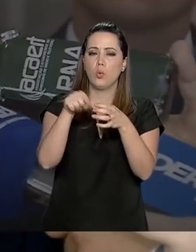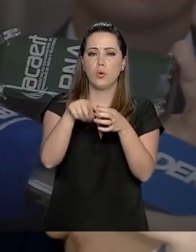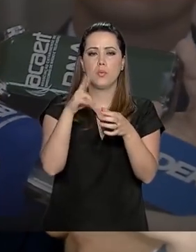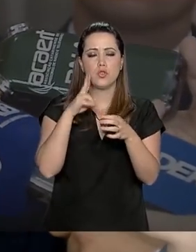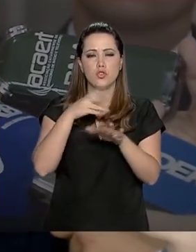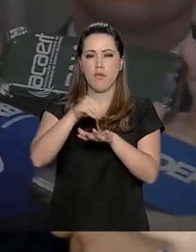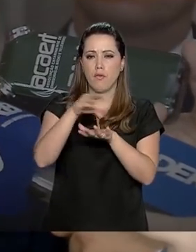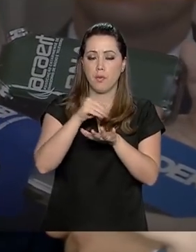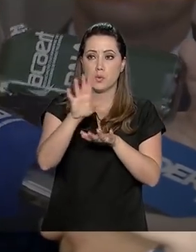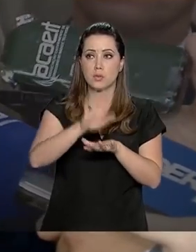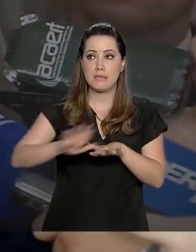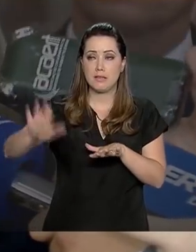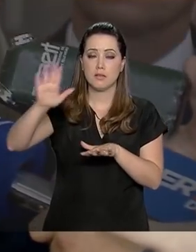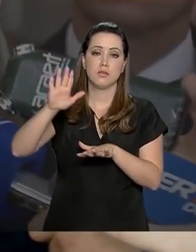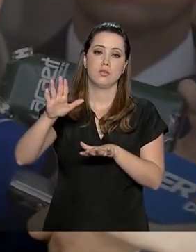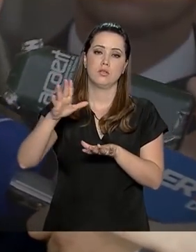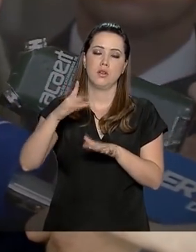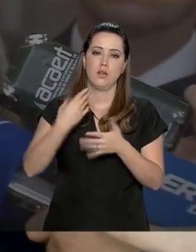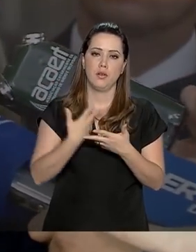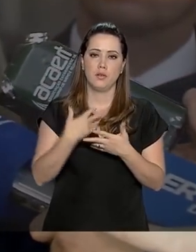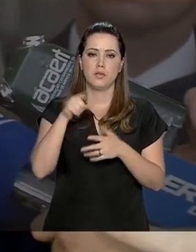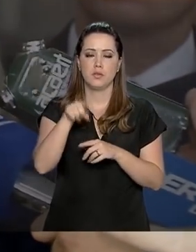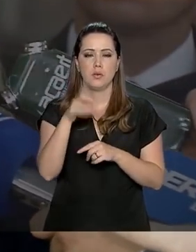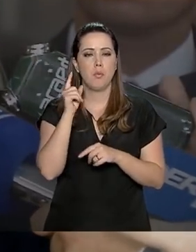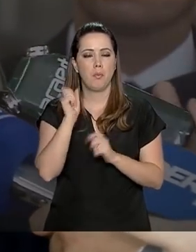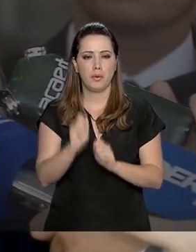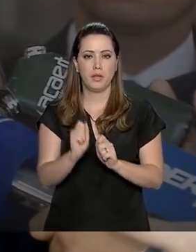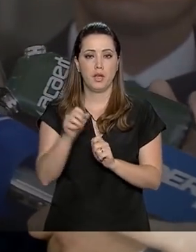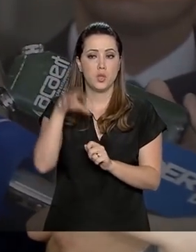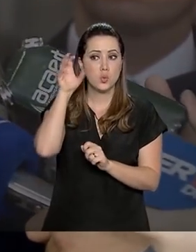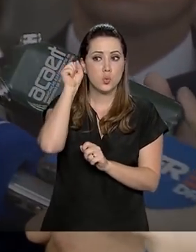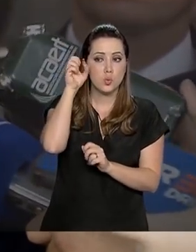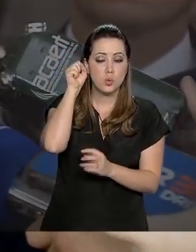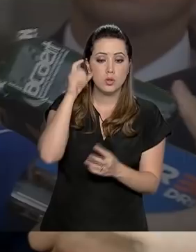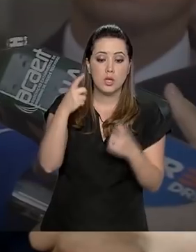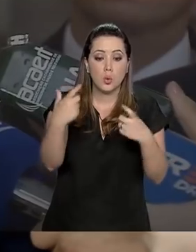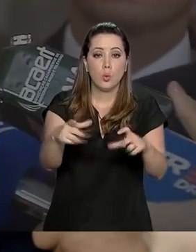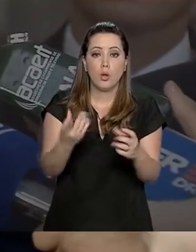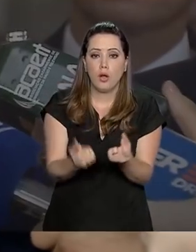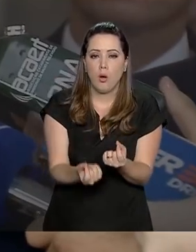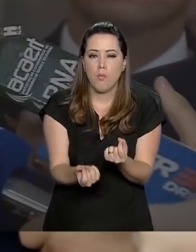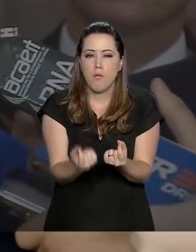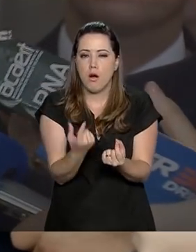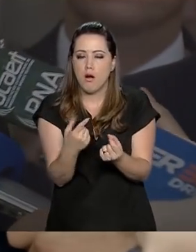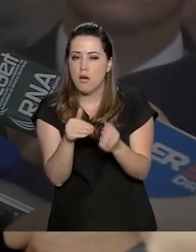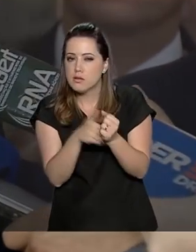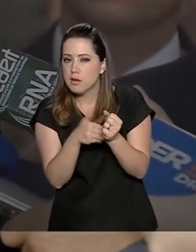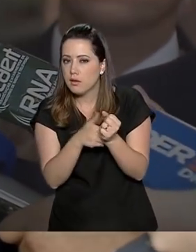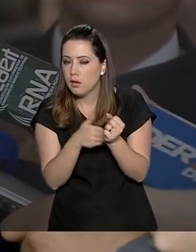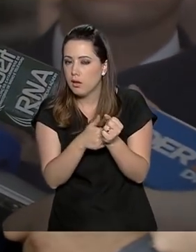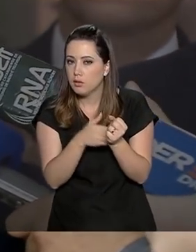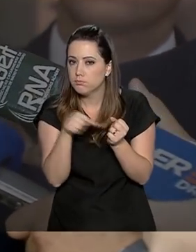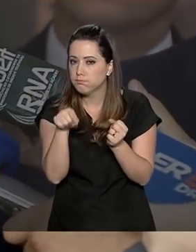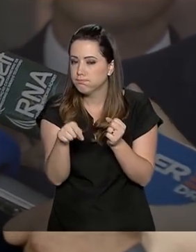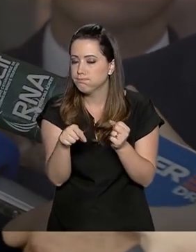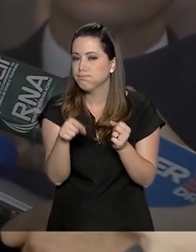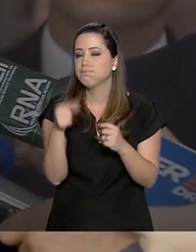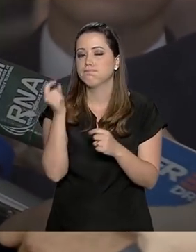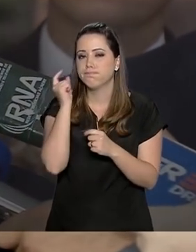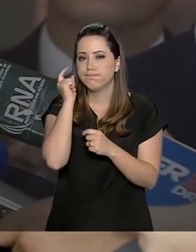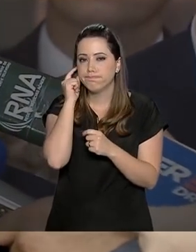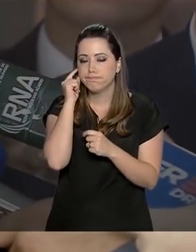como introduzir técnicas de investigação, como escuta ambiental e agente encoberto, e por outro lado